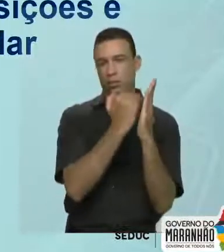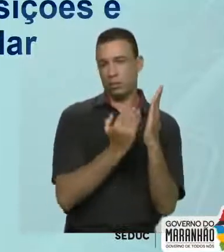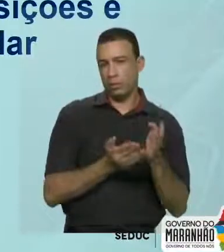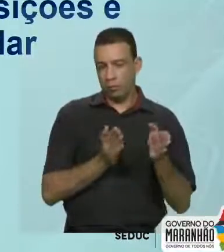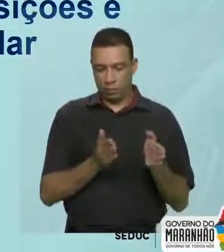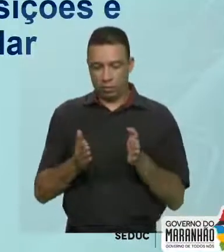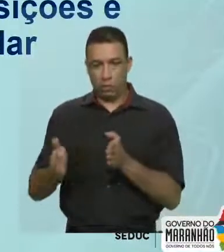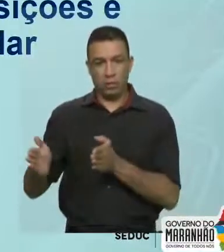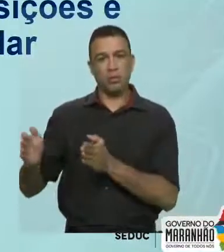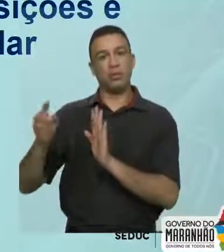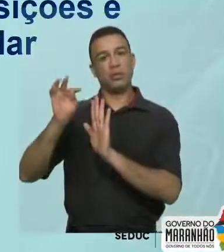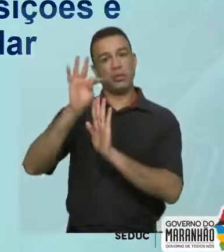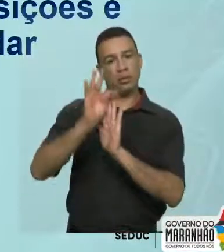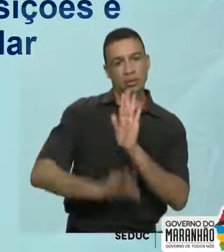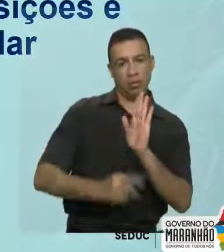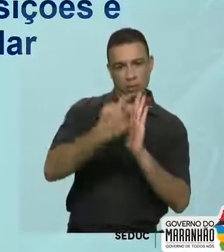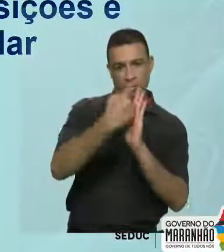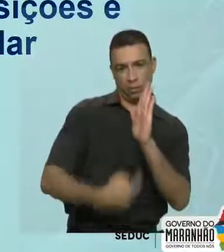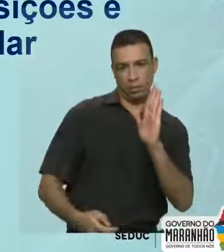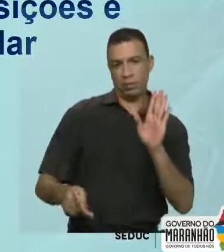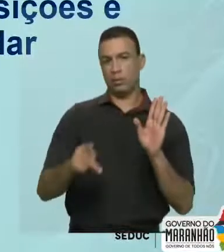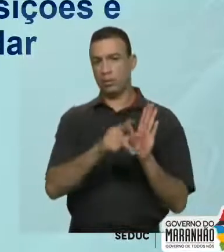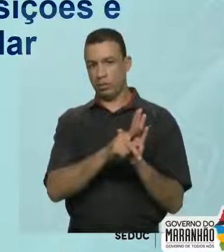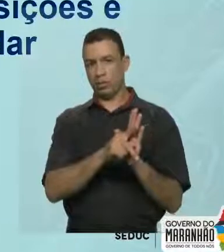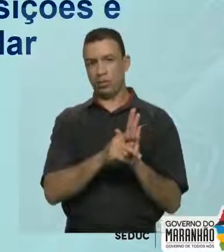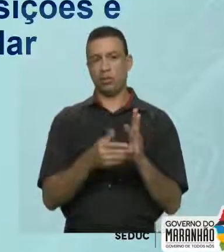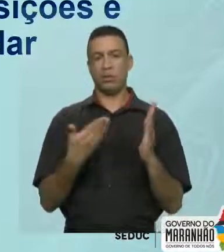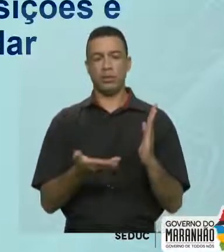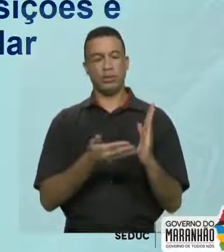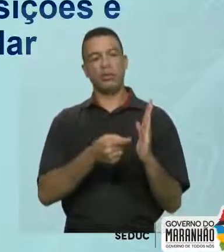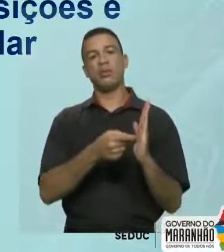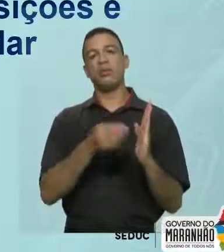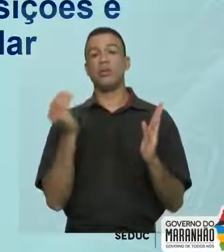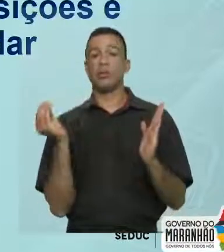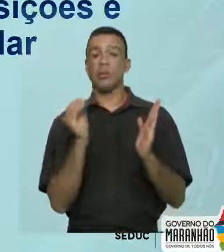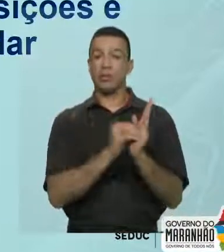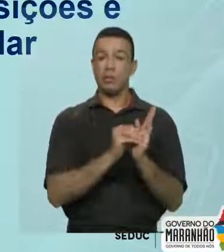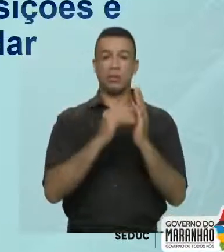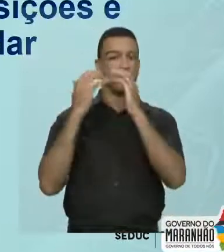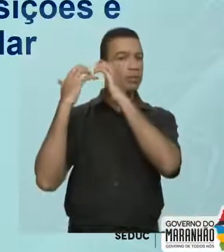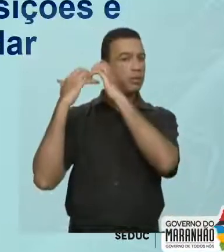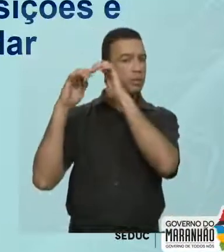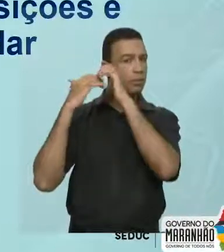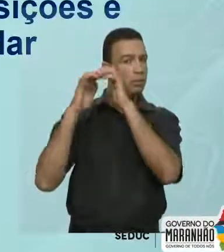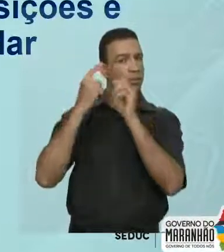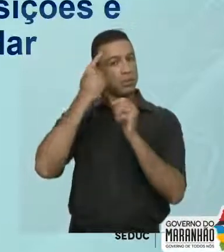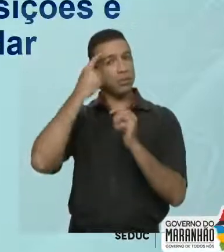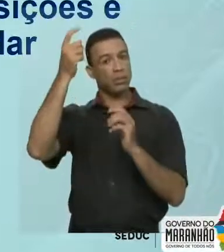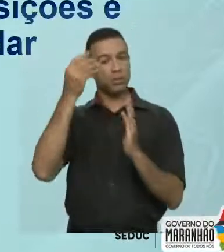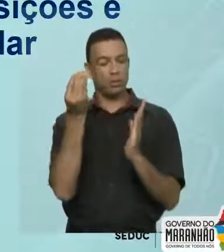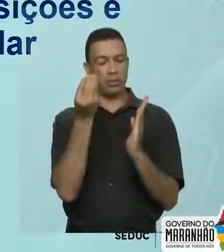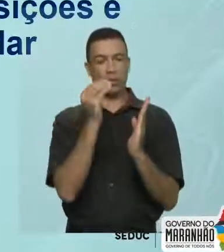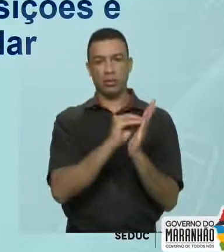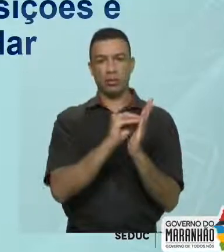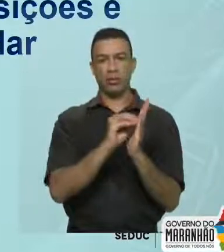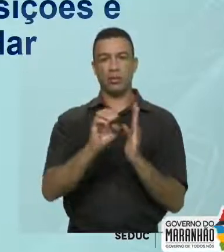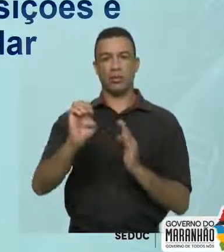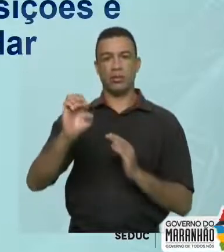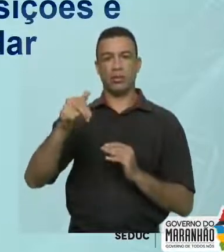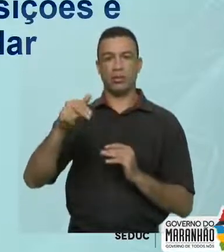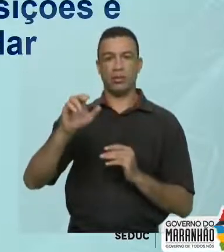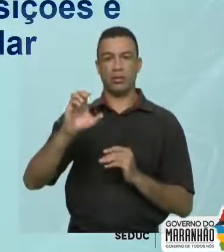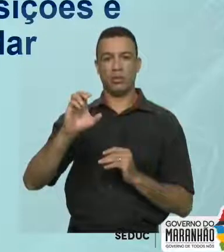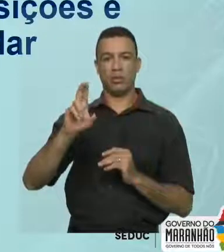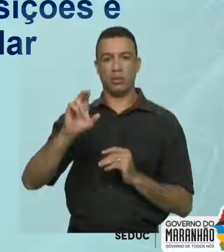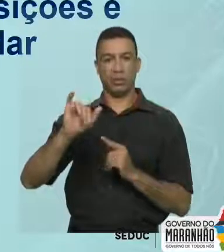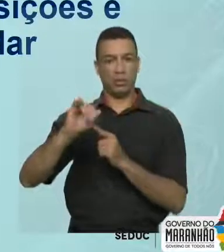das ideias do texto. Trata-se de estabelecer relações lógicas entre as ideias que compõem o enunciado. Para tanto, são usados os